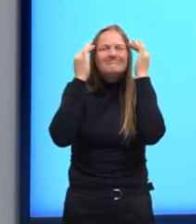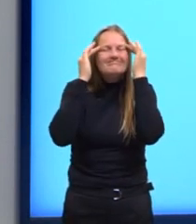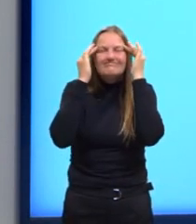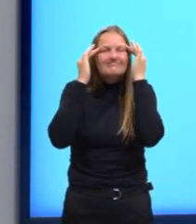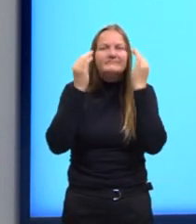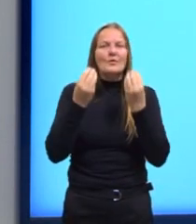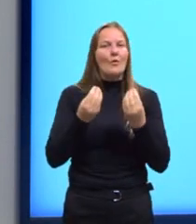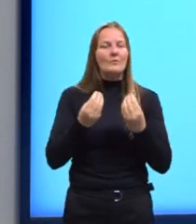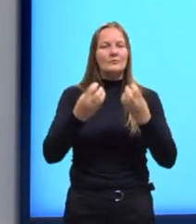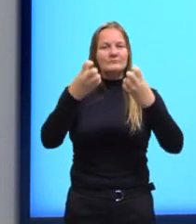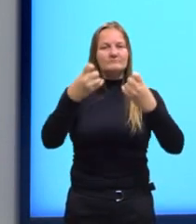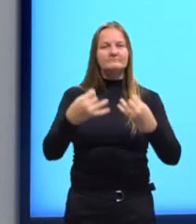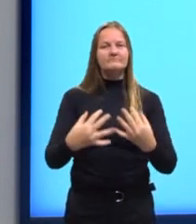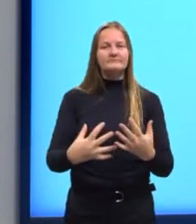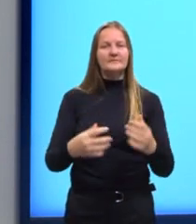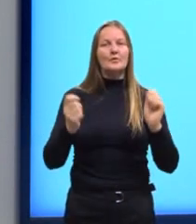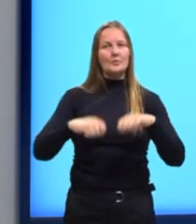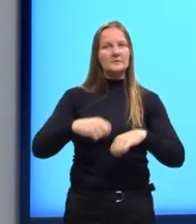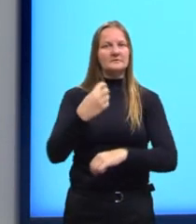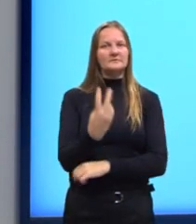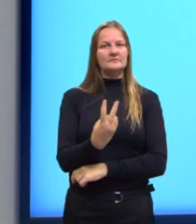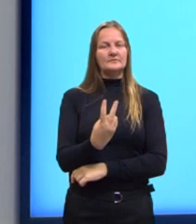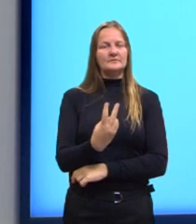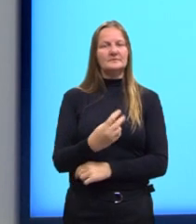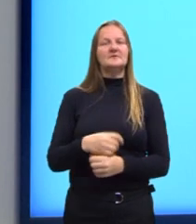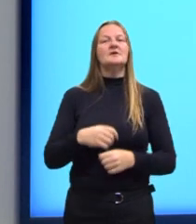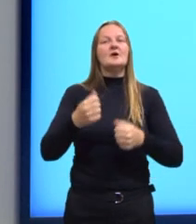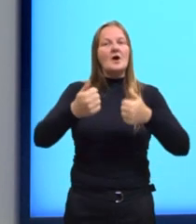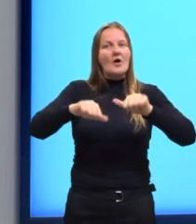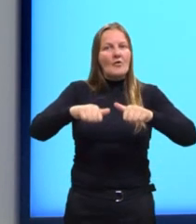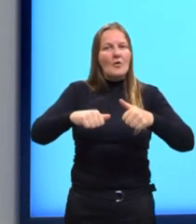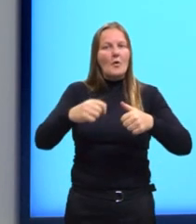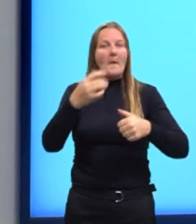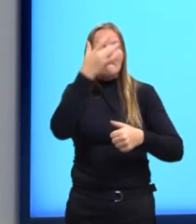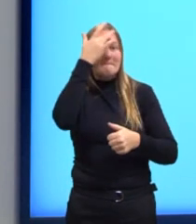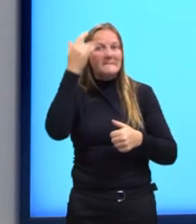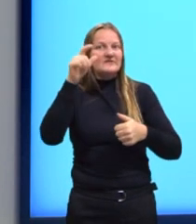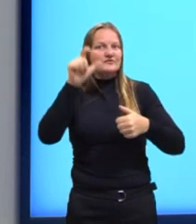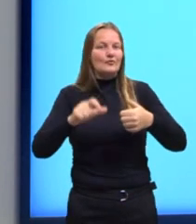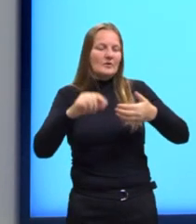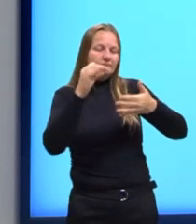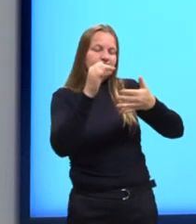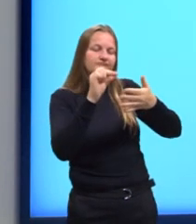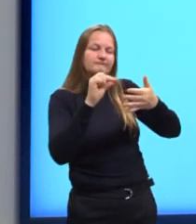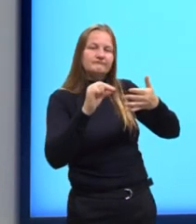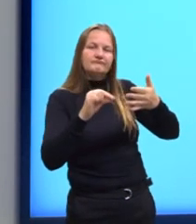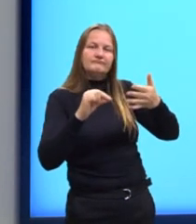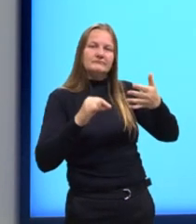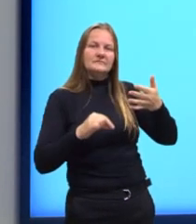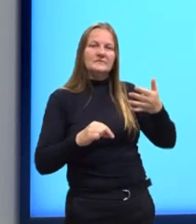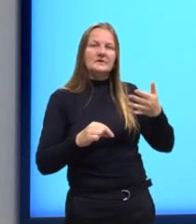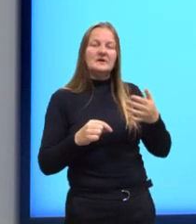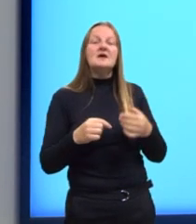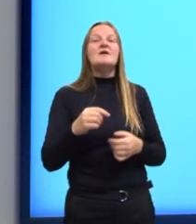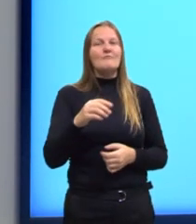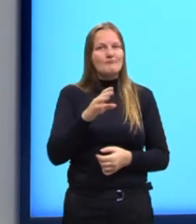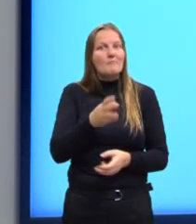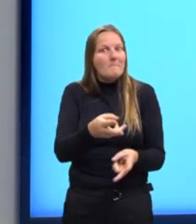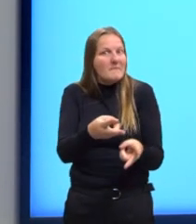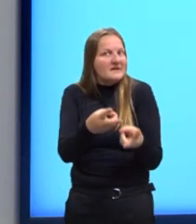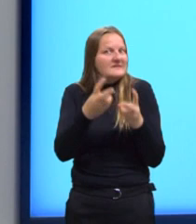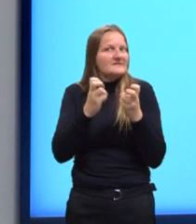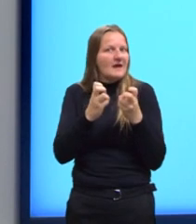a partir da competência 2, os avaliadores identificam o alcance do participante para